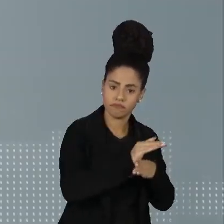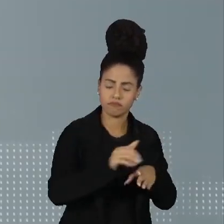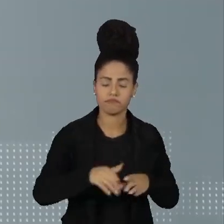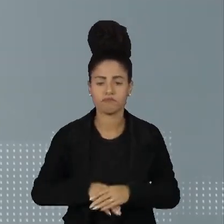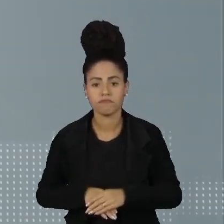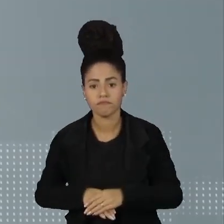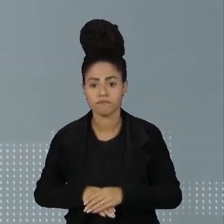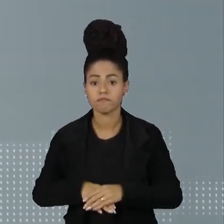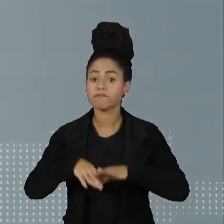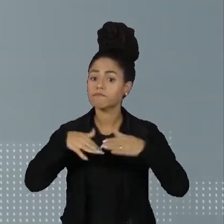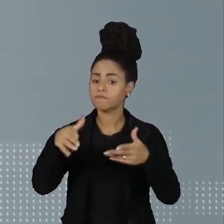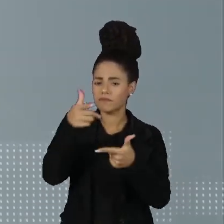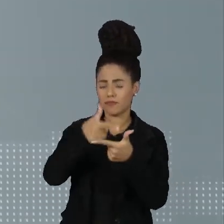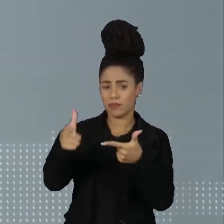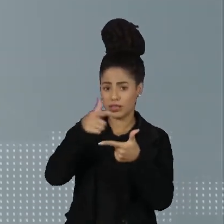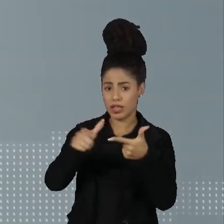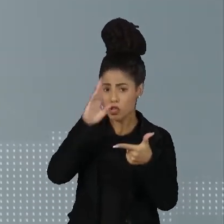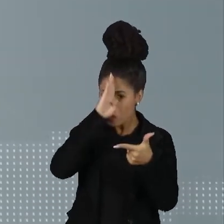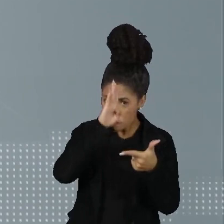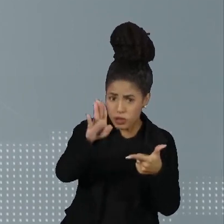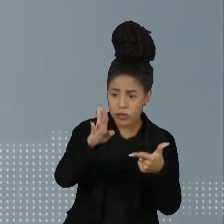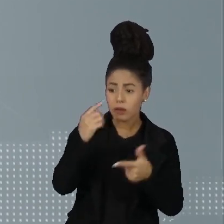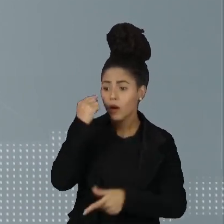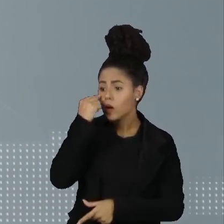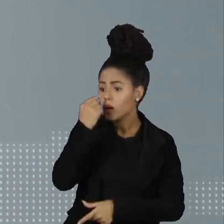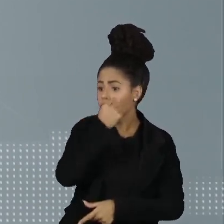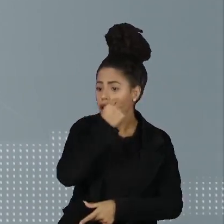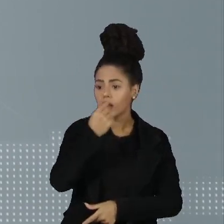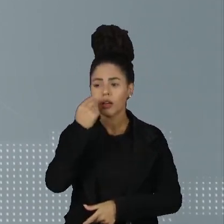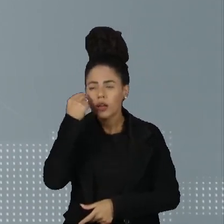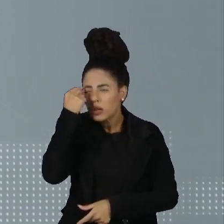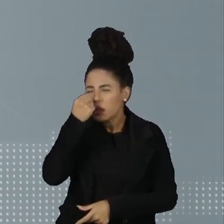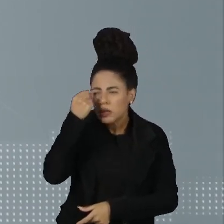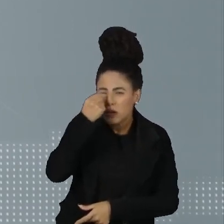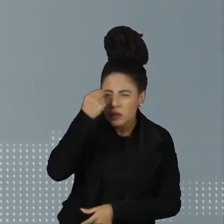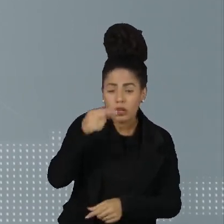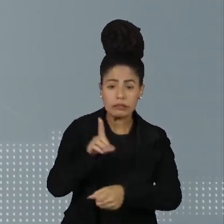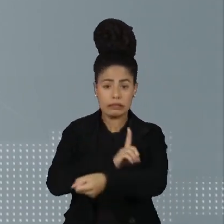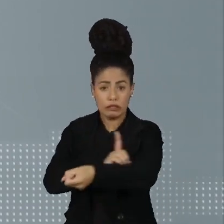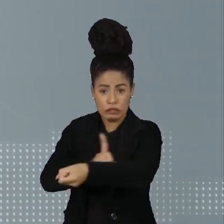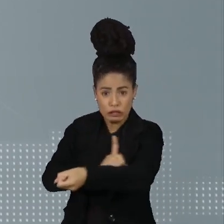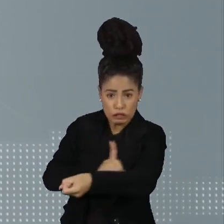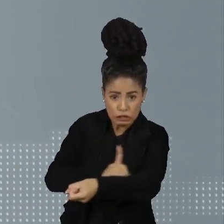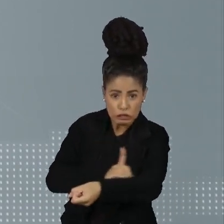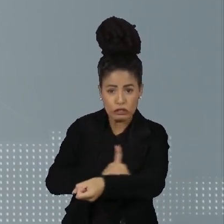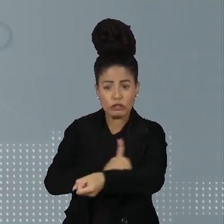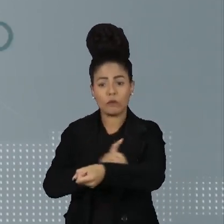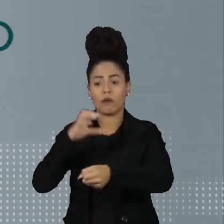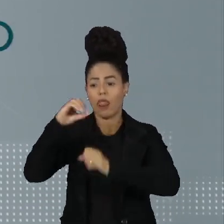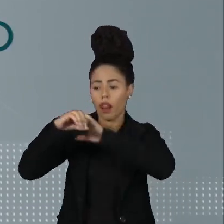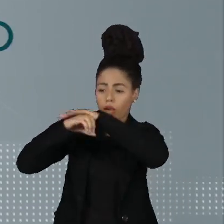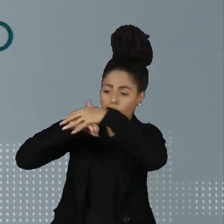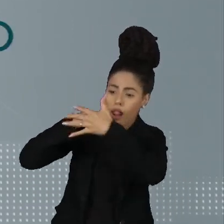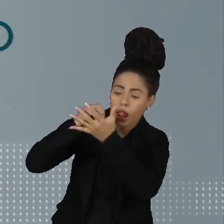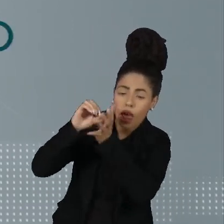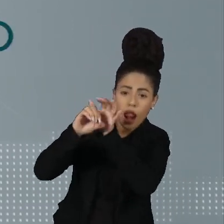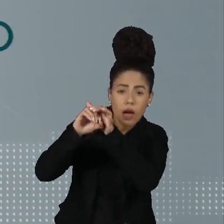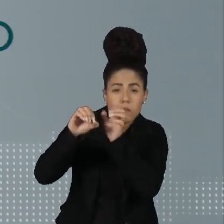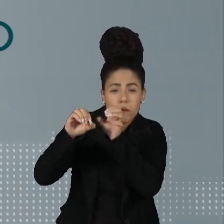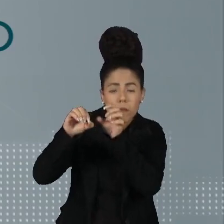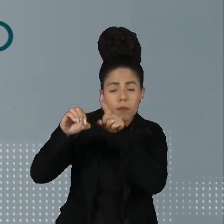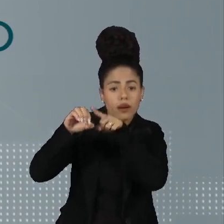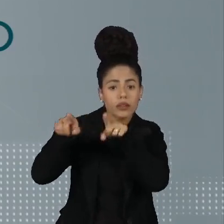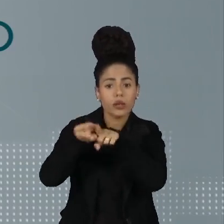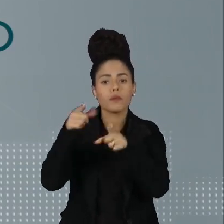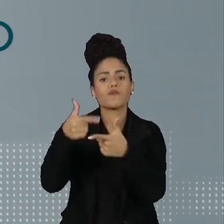Entre os problemas que mais afetam a visão estão a catarata, a diabetes, o glaucoma e deficiências causadas